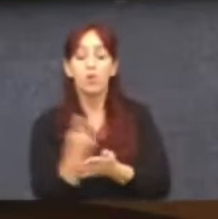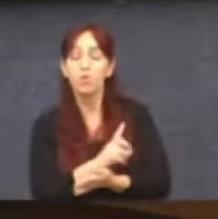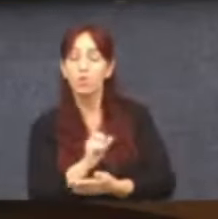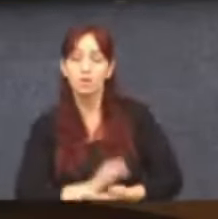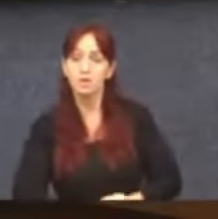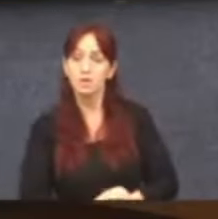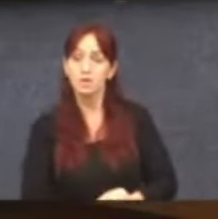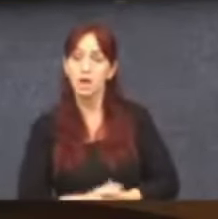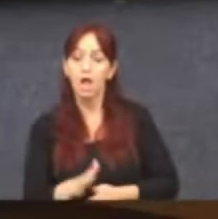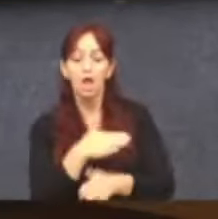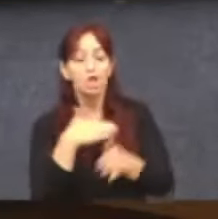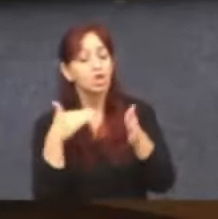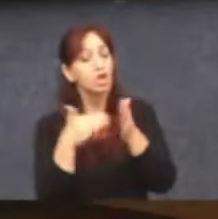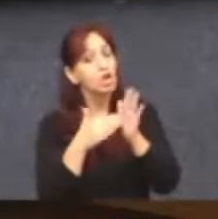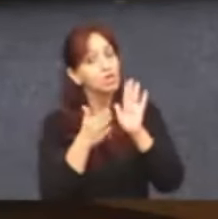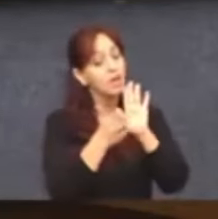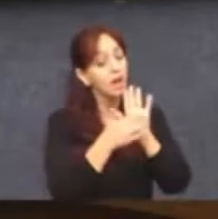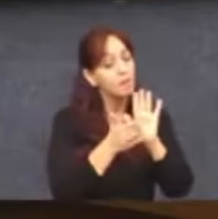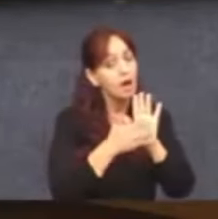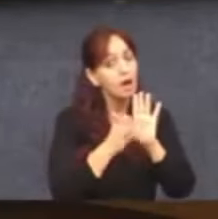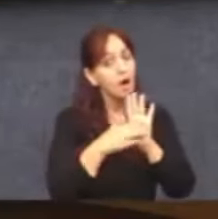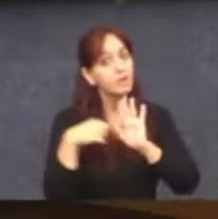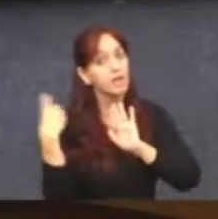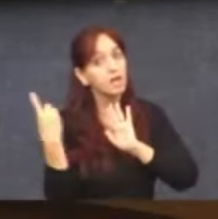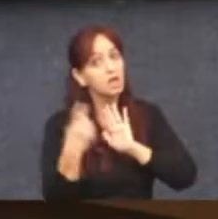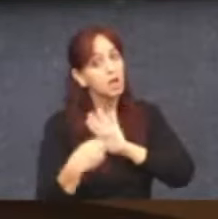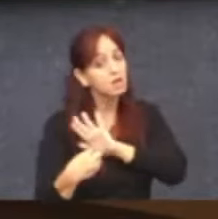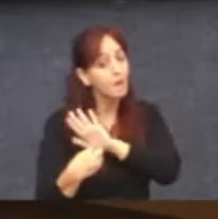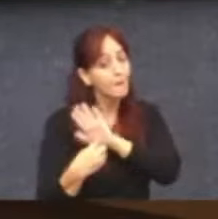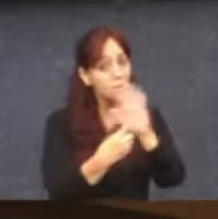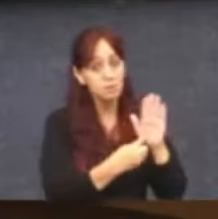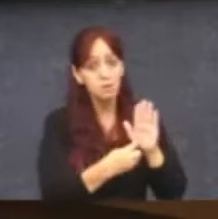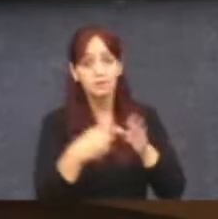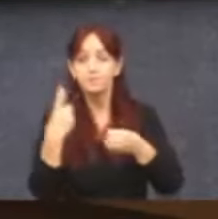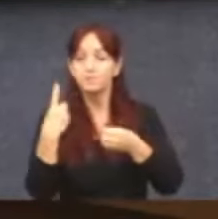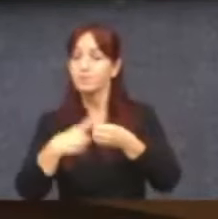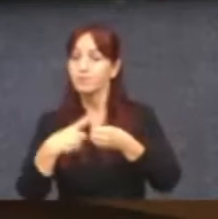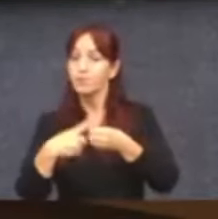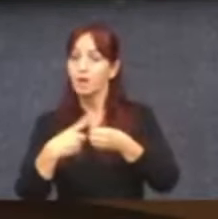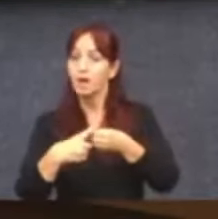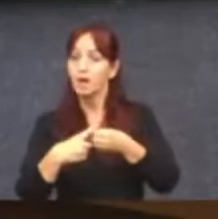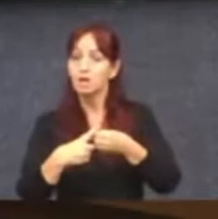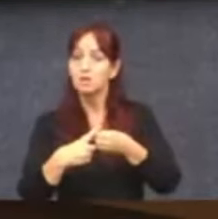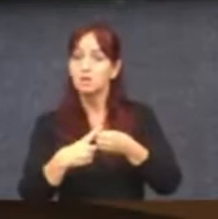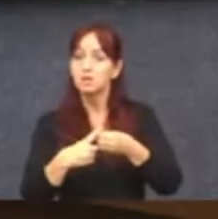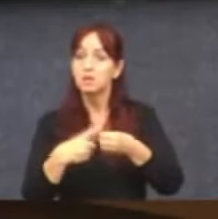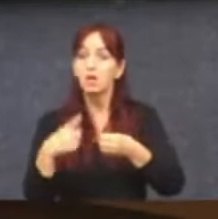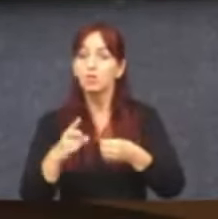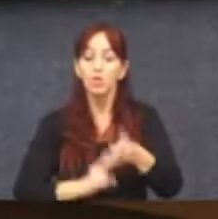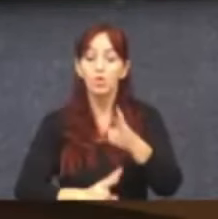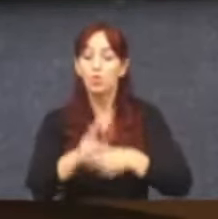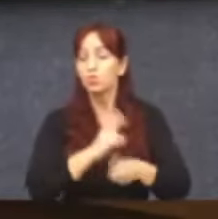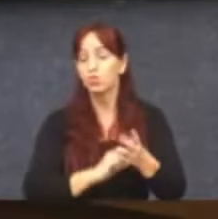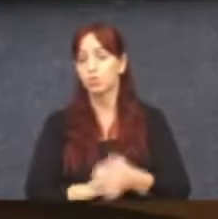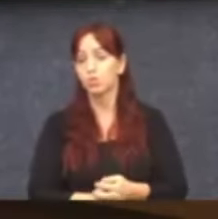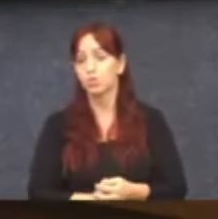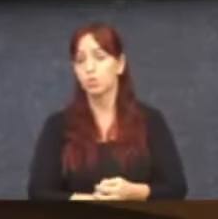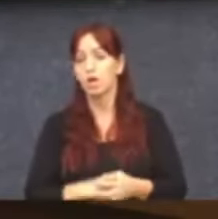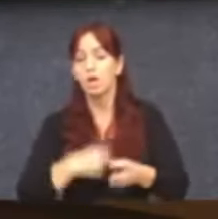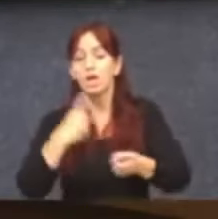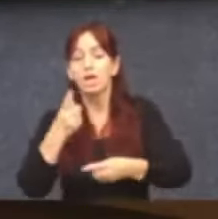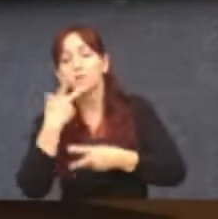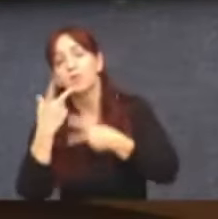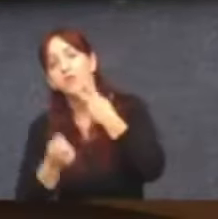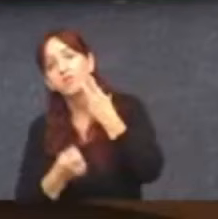Todas as pautas que nós estamos trazendo para essa cidade não andam. E, depois, a gente vai